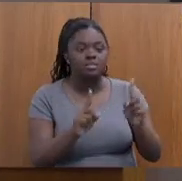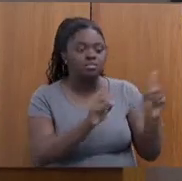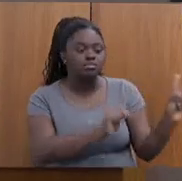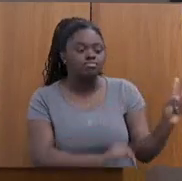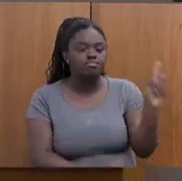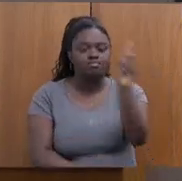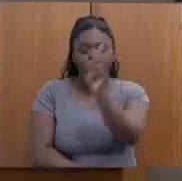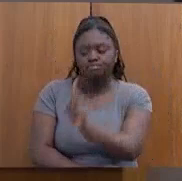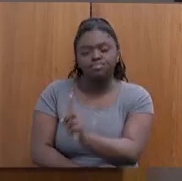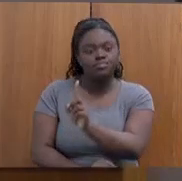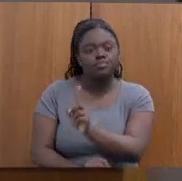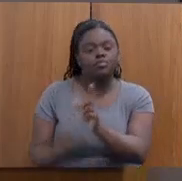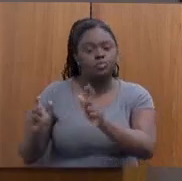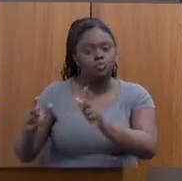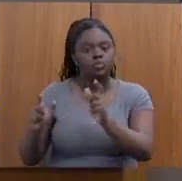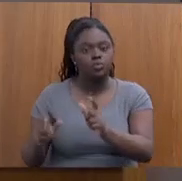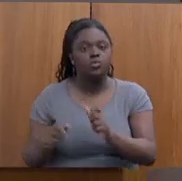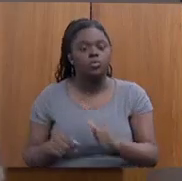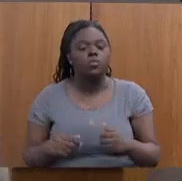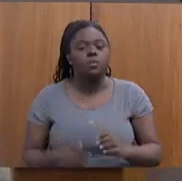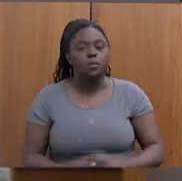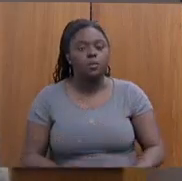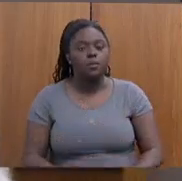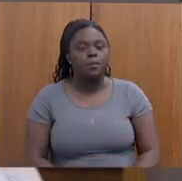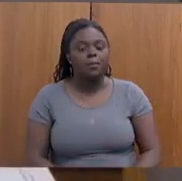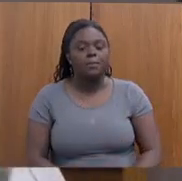temos um atendimento virtual muito grande do CERNA.